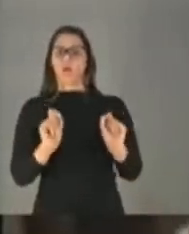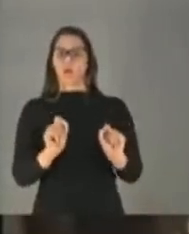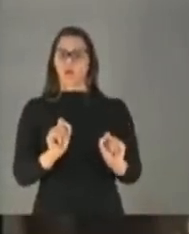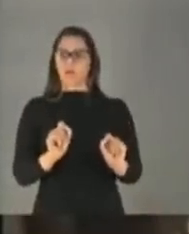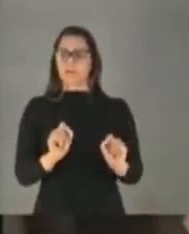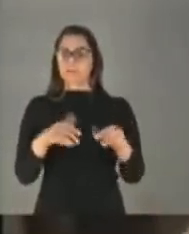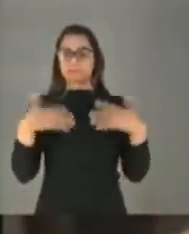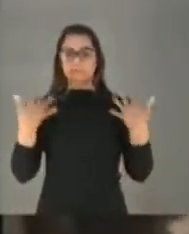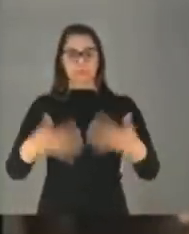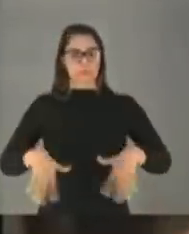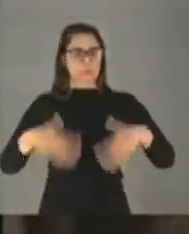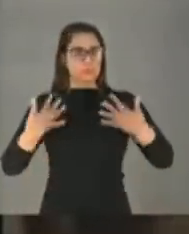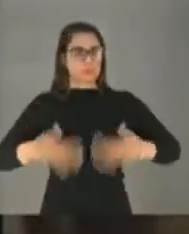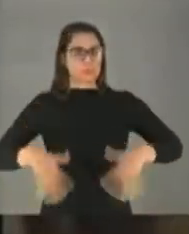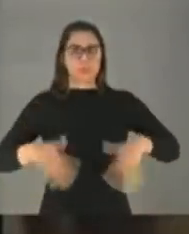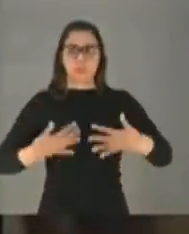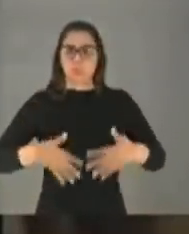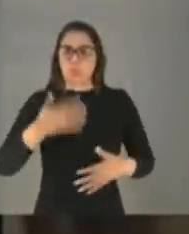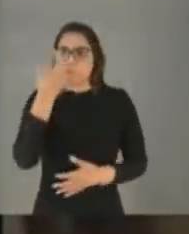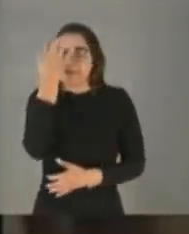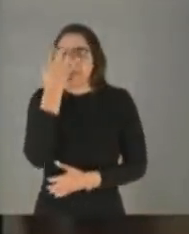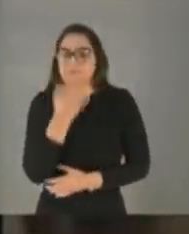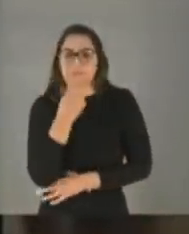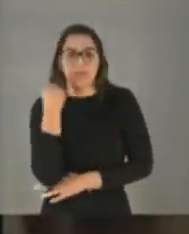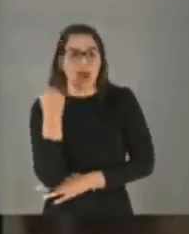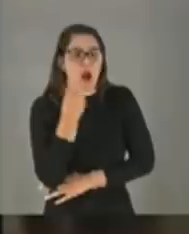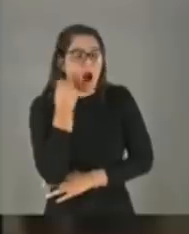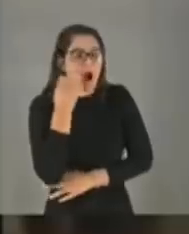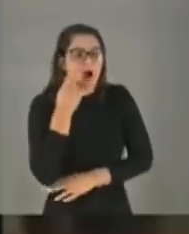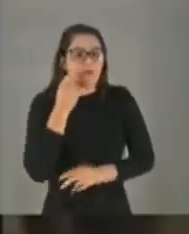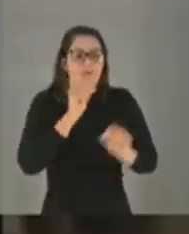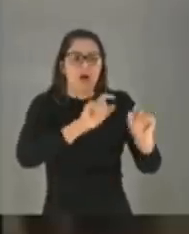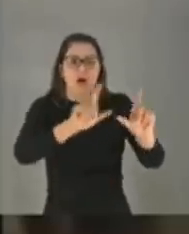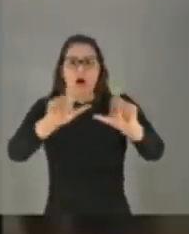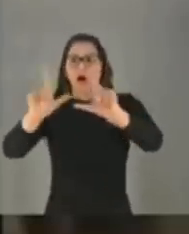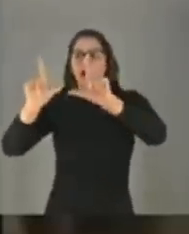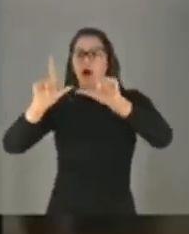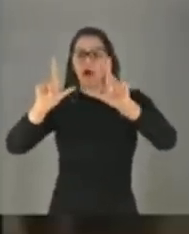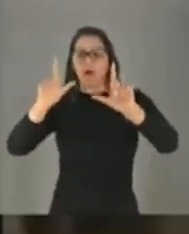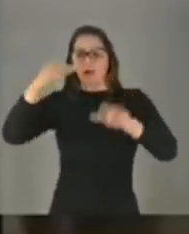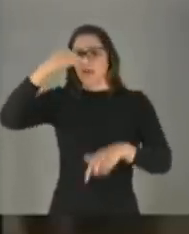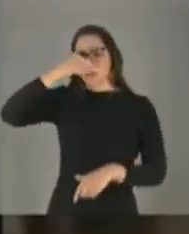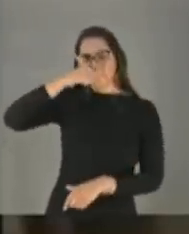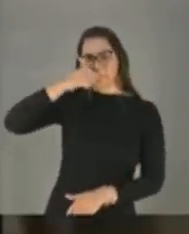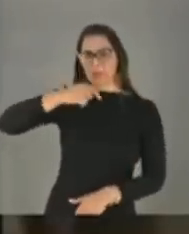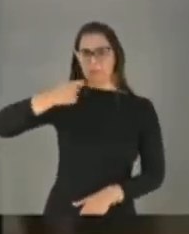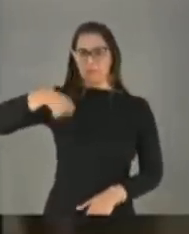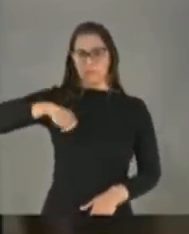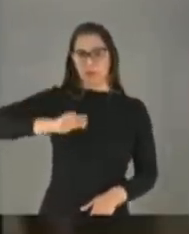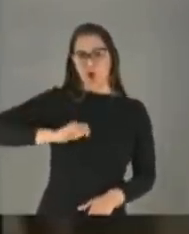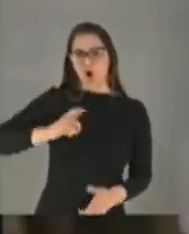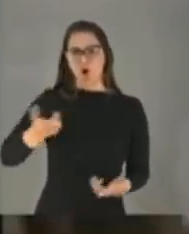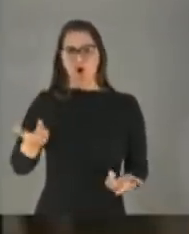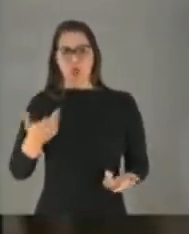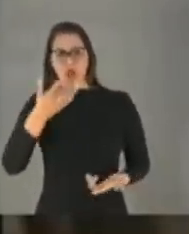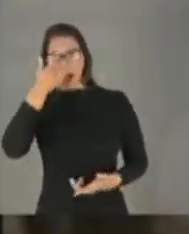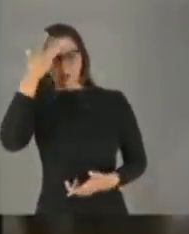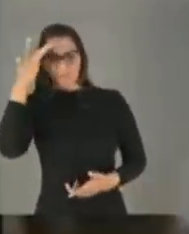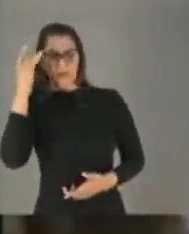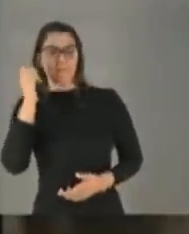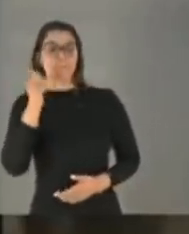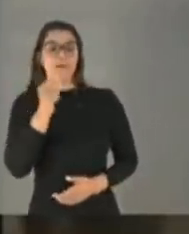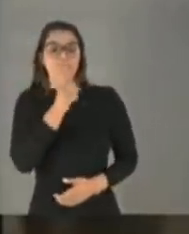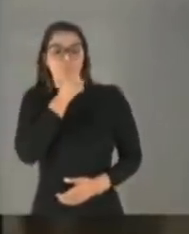está acontecendo uma catástrofe. Vem aquelas imagens que a gente ouviu falar da gripe espanhola, que as pessoas... Minha avó